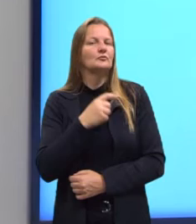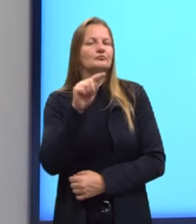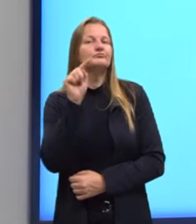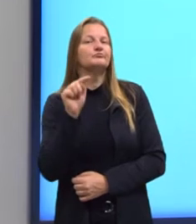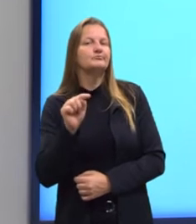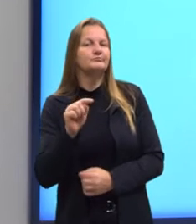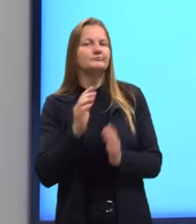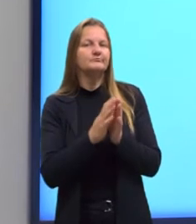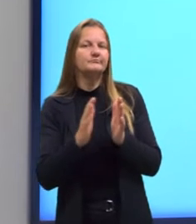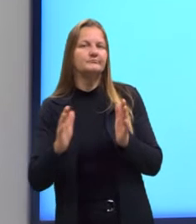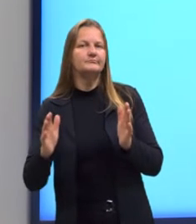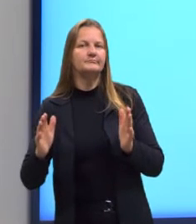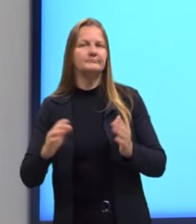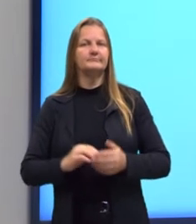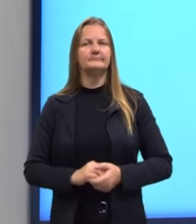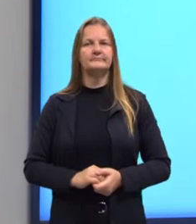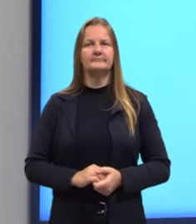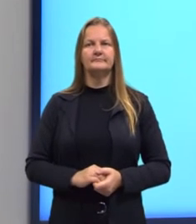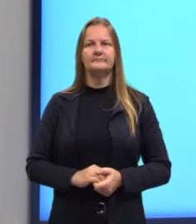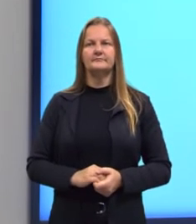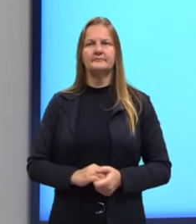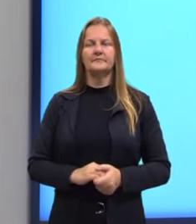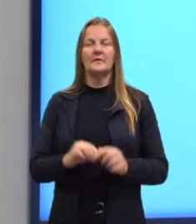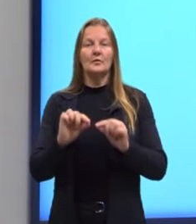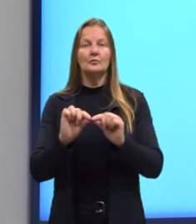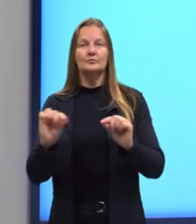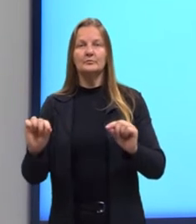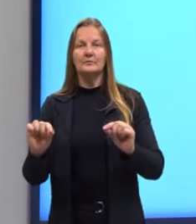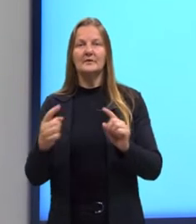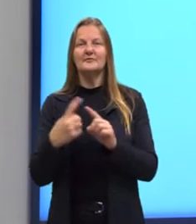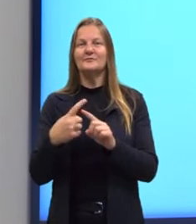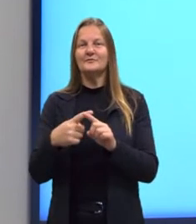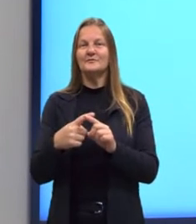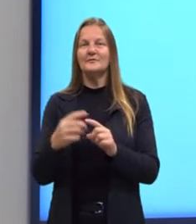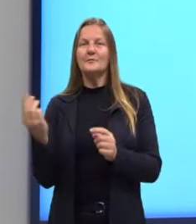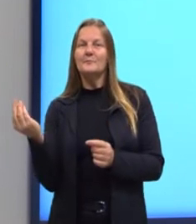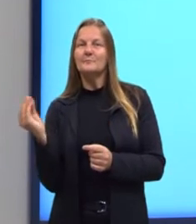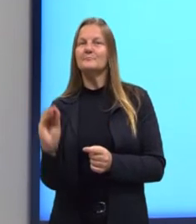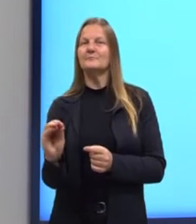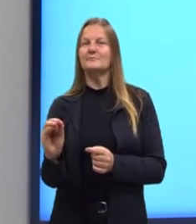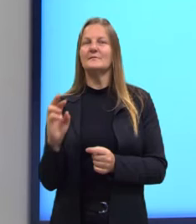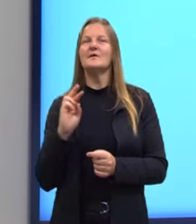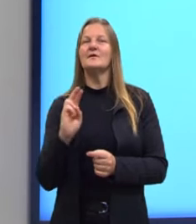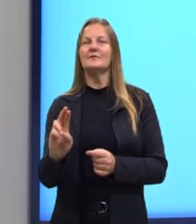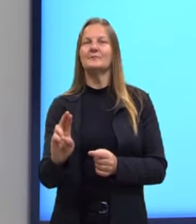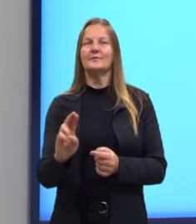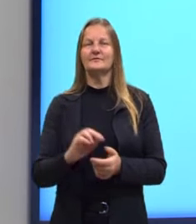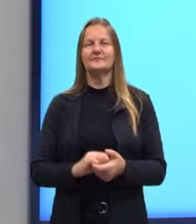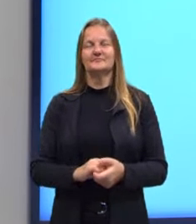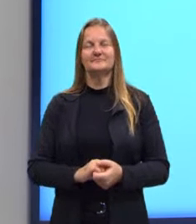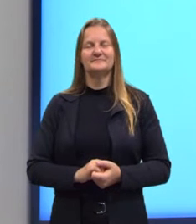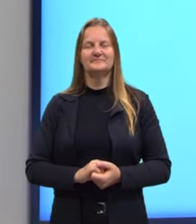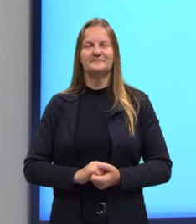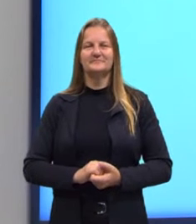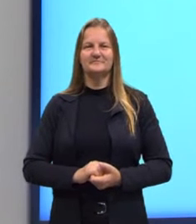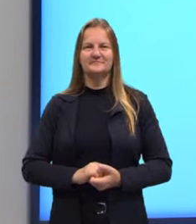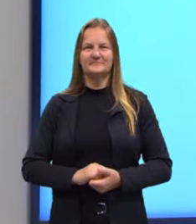sequência. E aqui deixei o espaço, então, que nós vamos preencher resolvendo a questão.